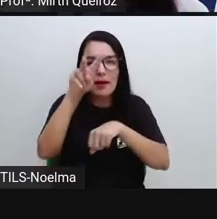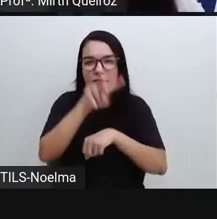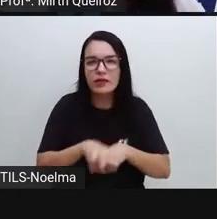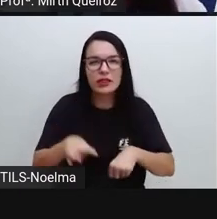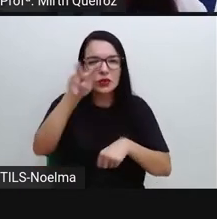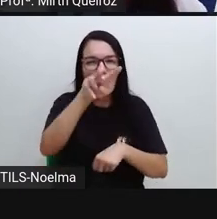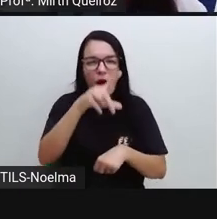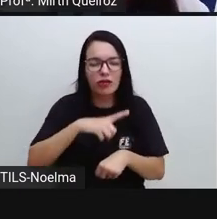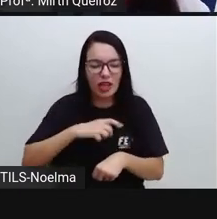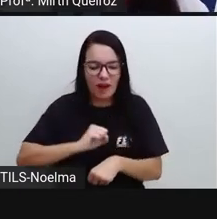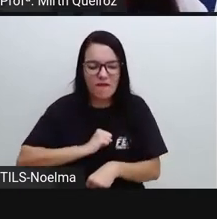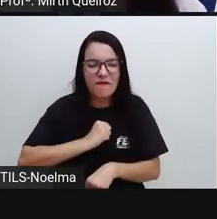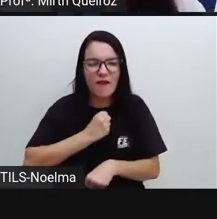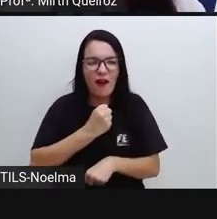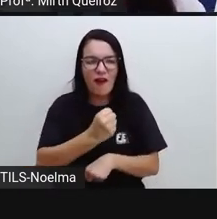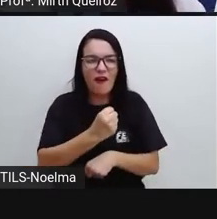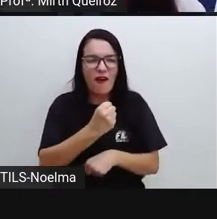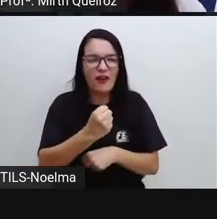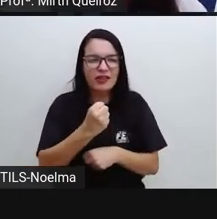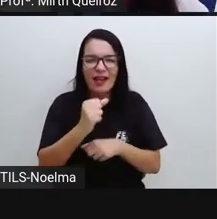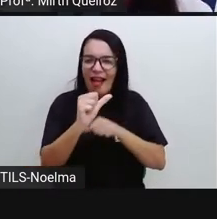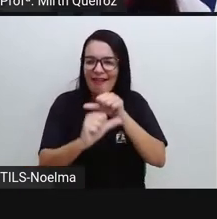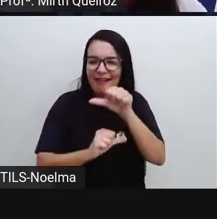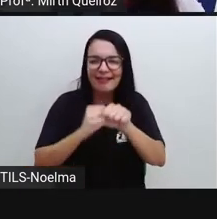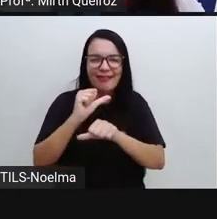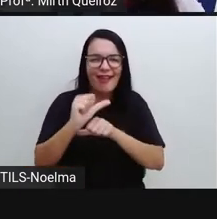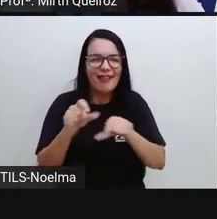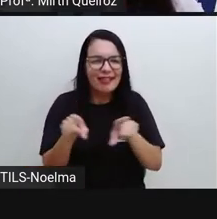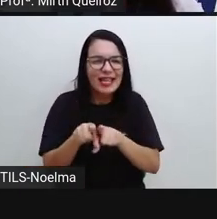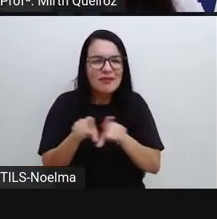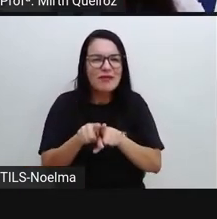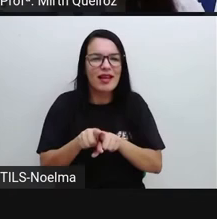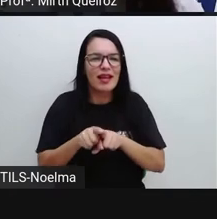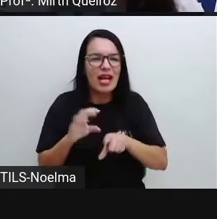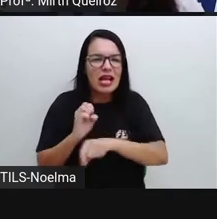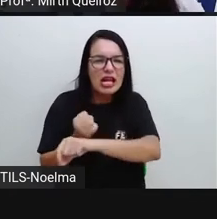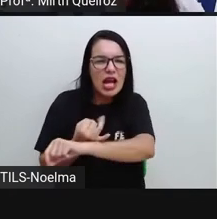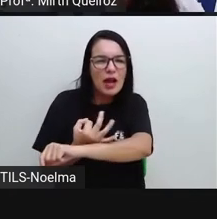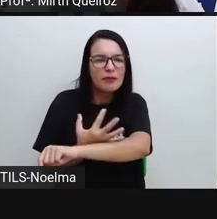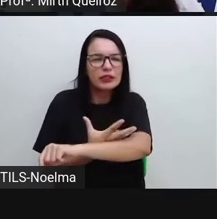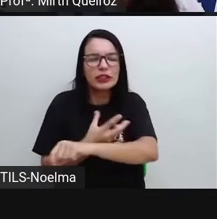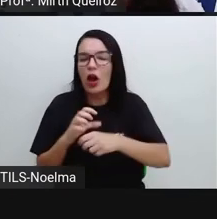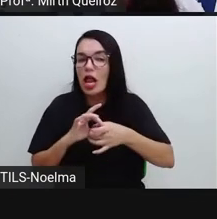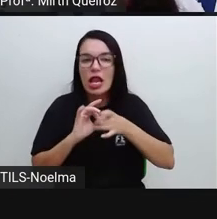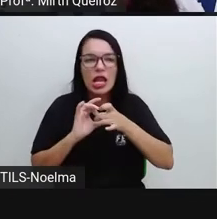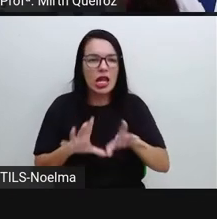força e se torna aí uma forma de expressão livre.